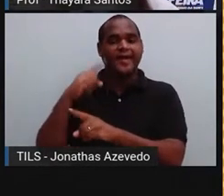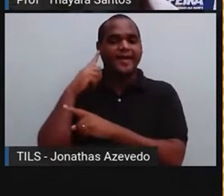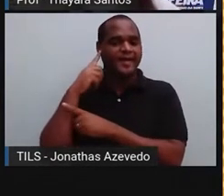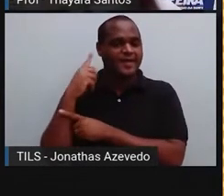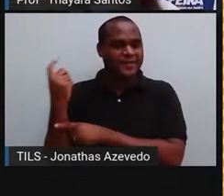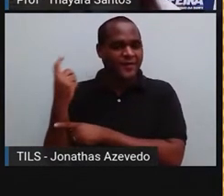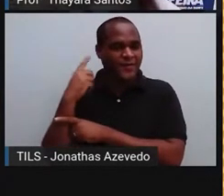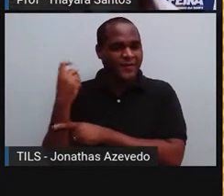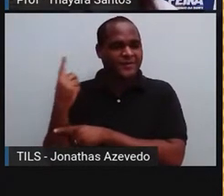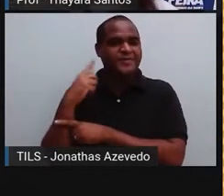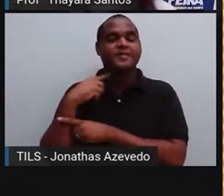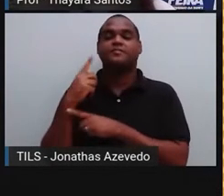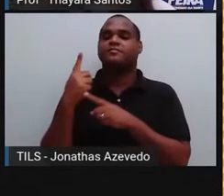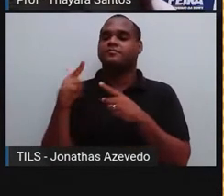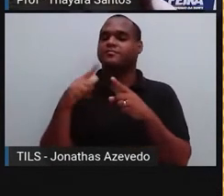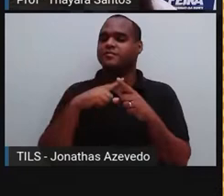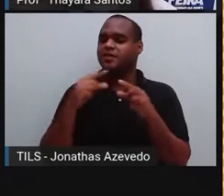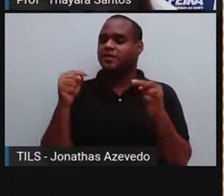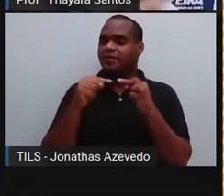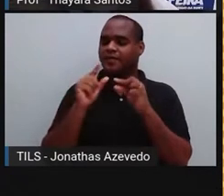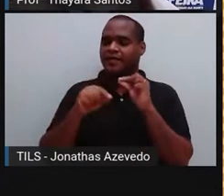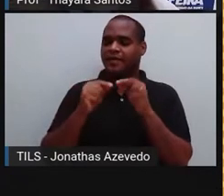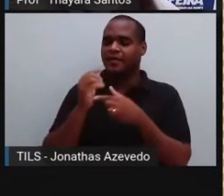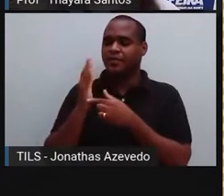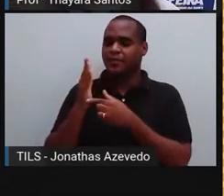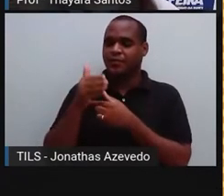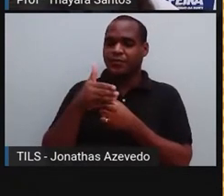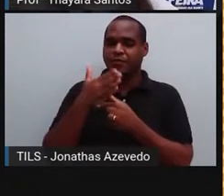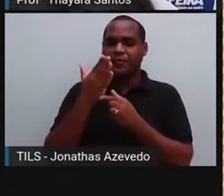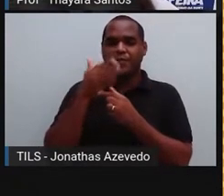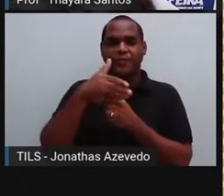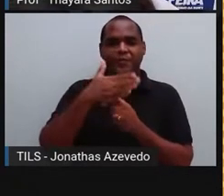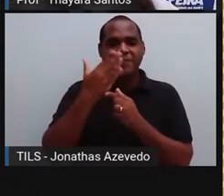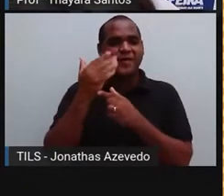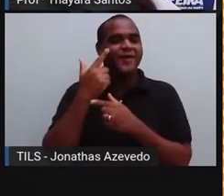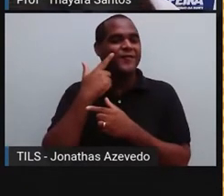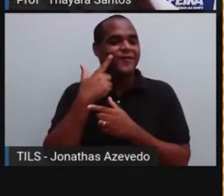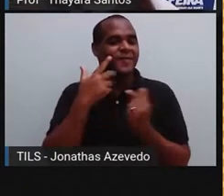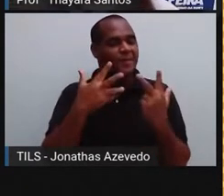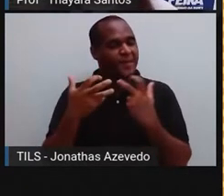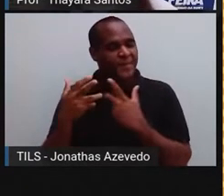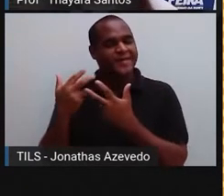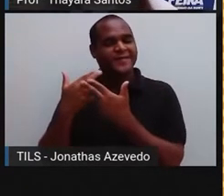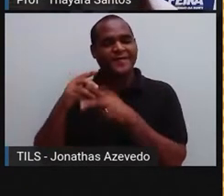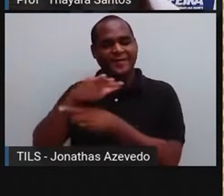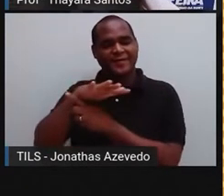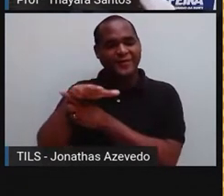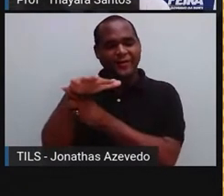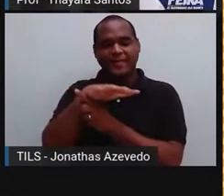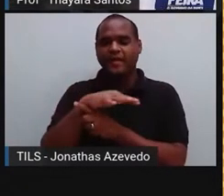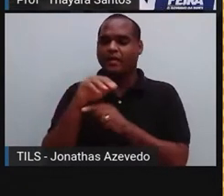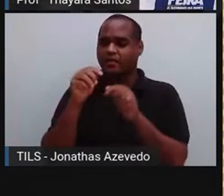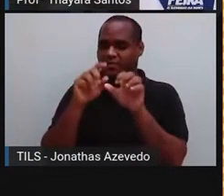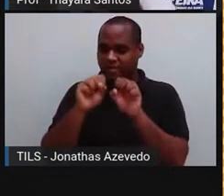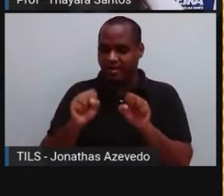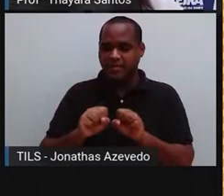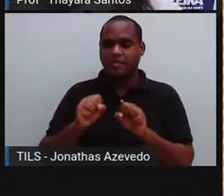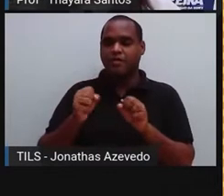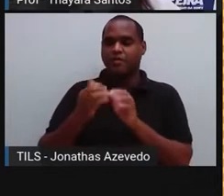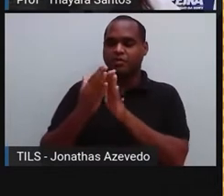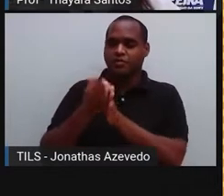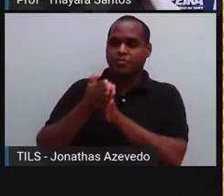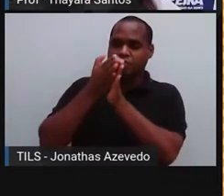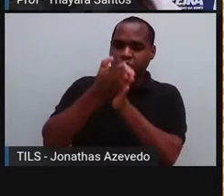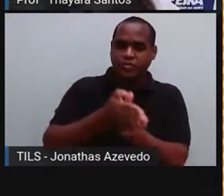refletido. Isso faz com que o golfinho faça um mapeamento ali do ambiente. E esse sistema do golfinho e das baleias, ele foi